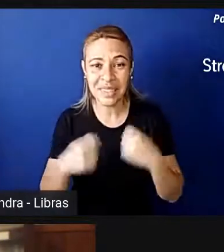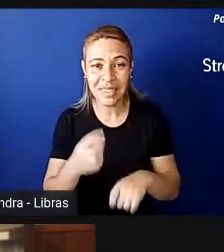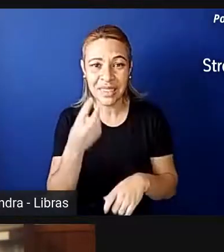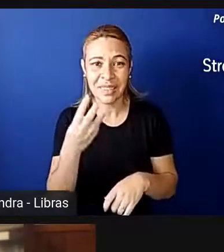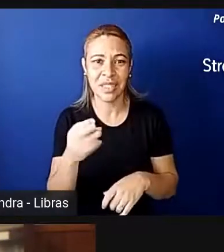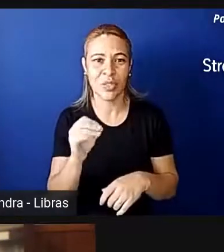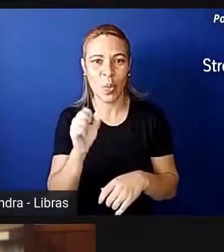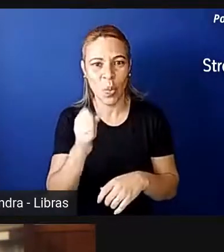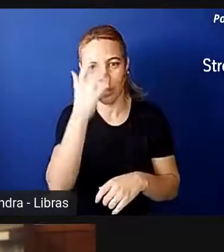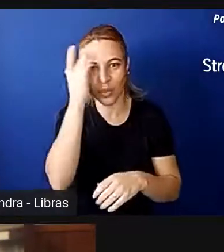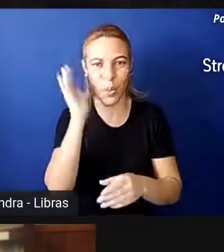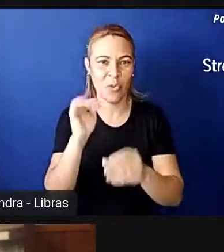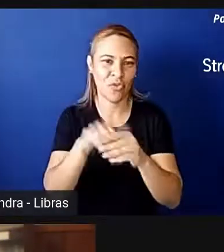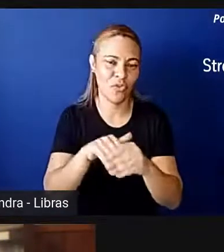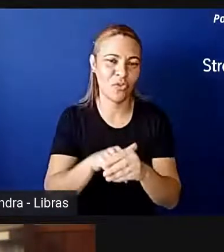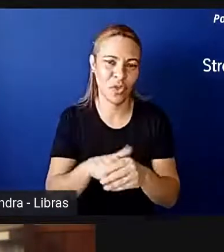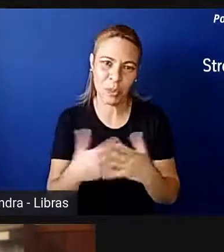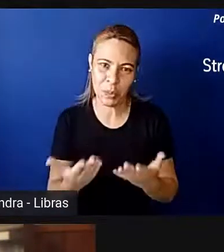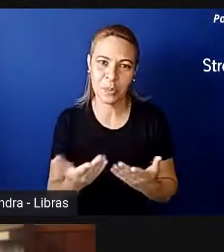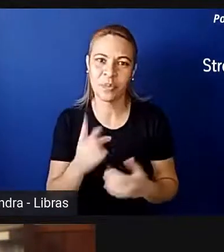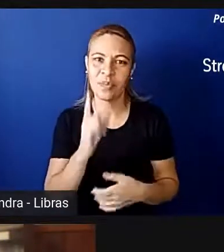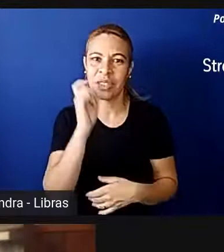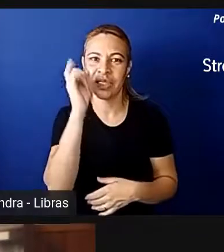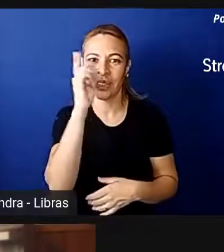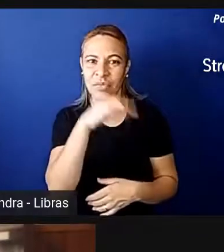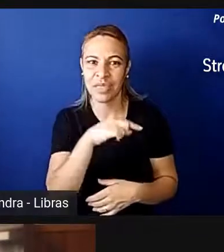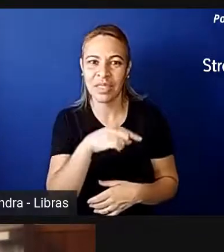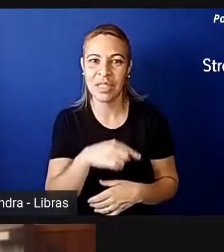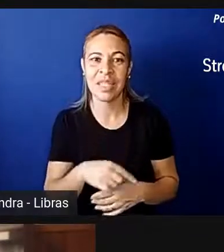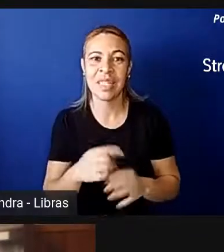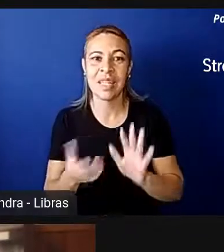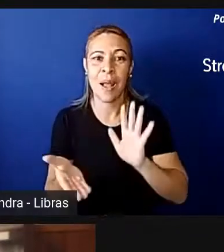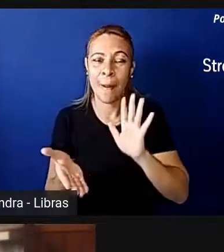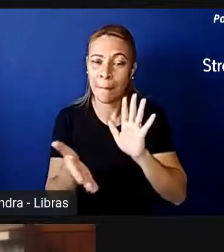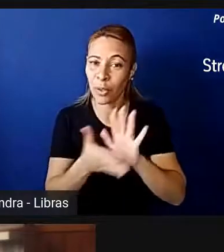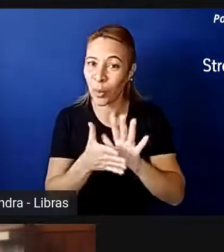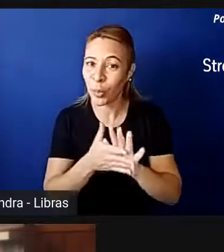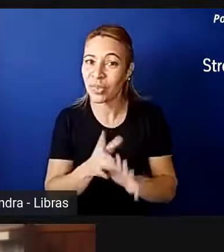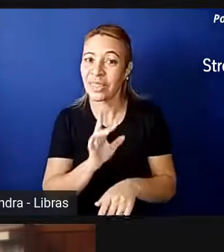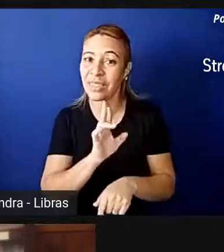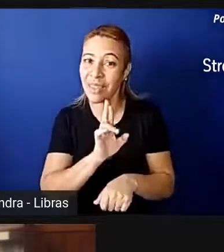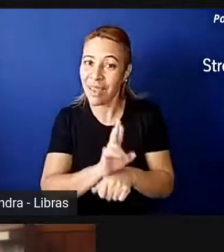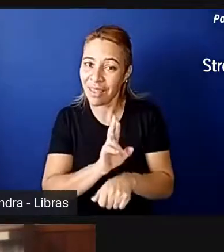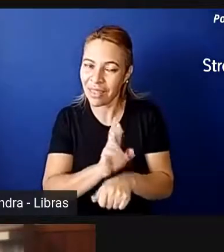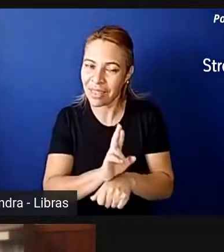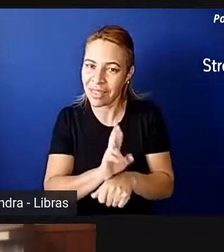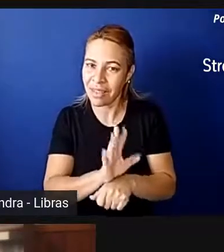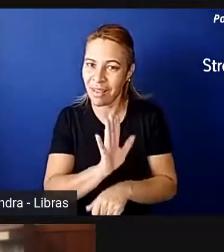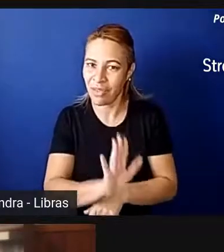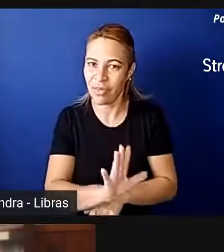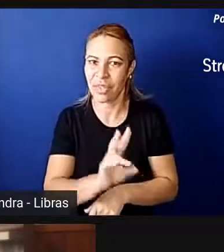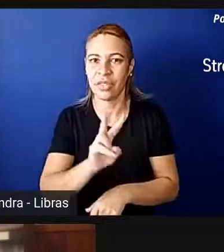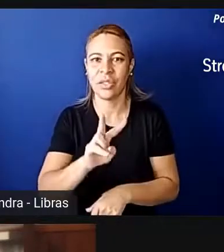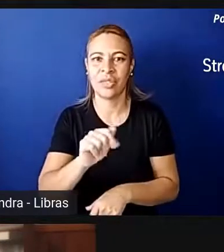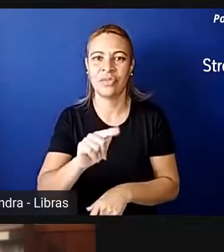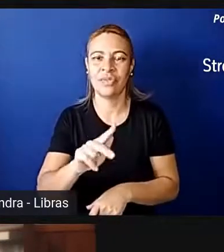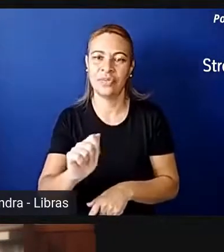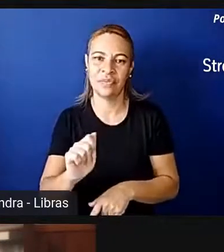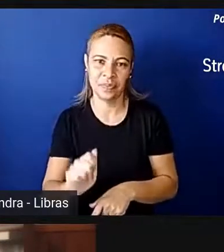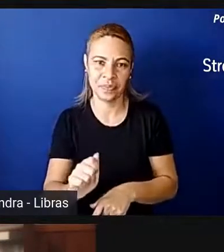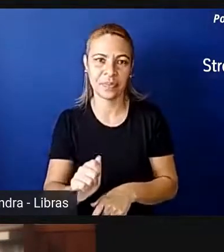difícil, né, então, não sei se eu falei claro, essa é a proposta de reserva de vagas, né, que reserva que dos